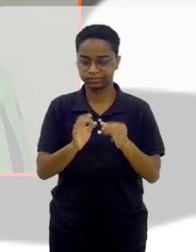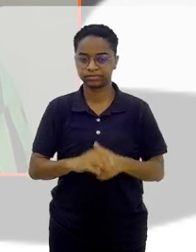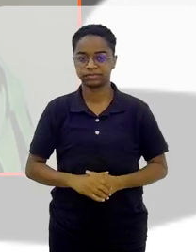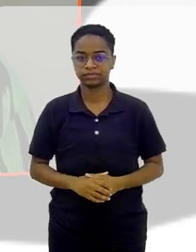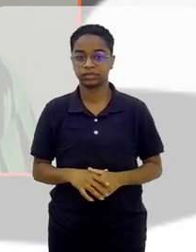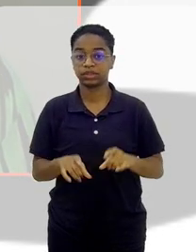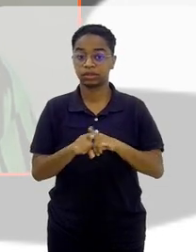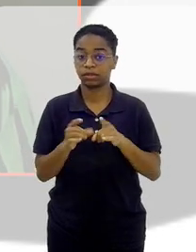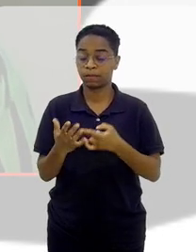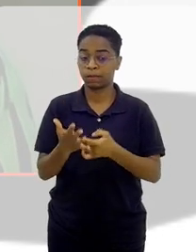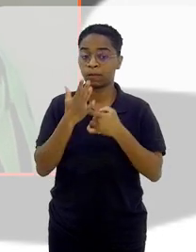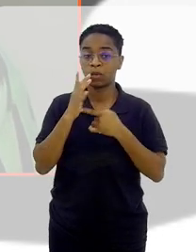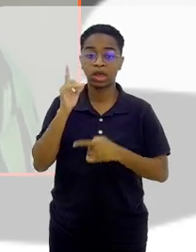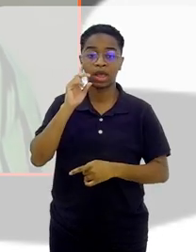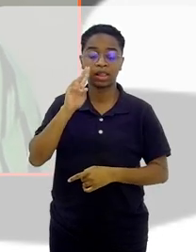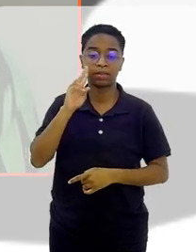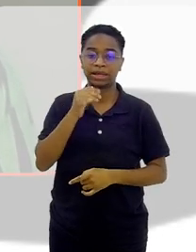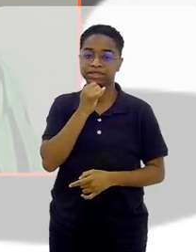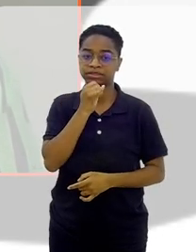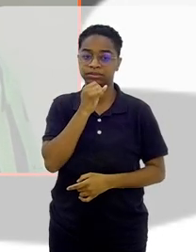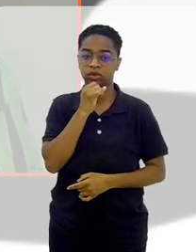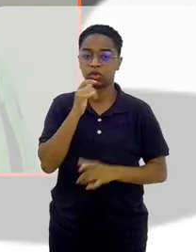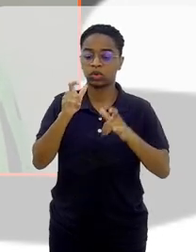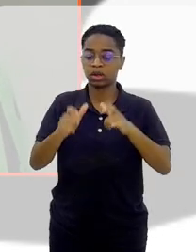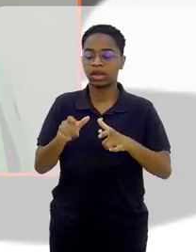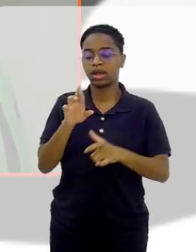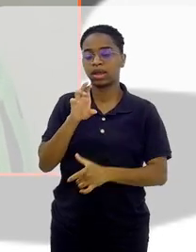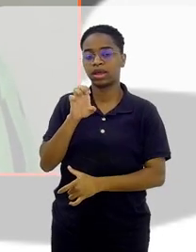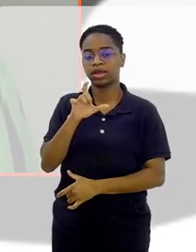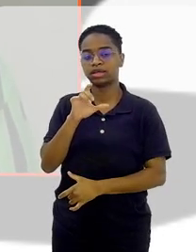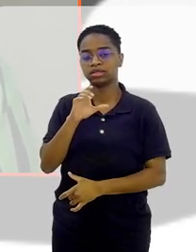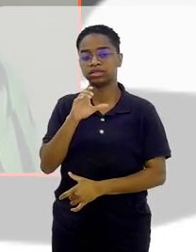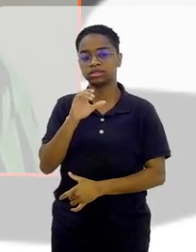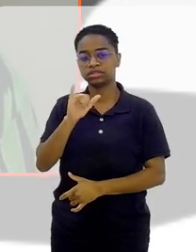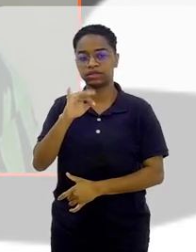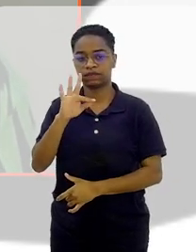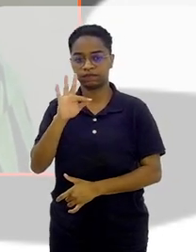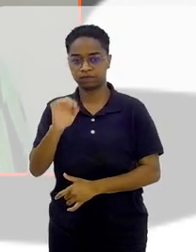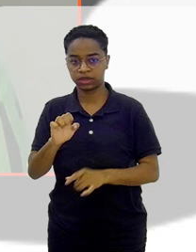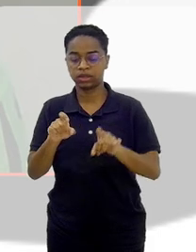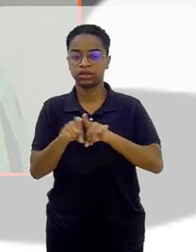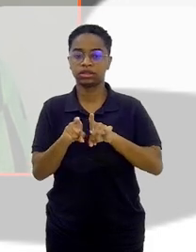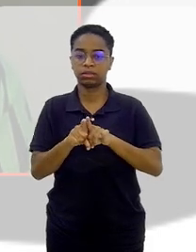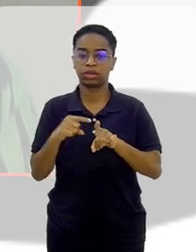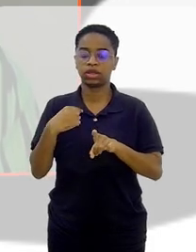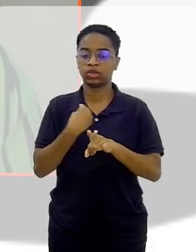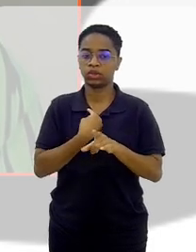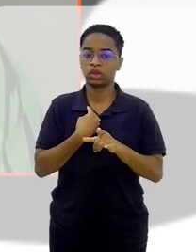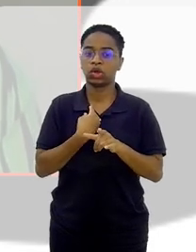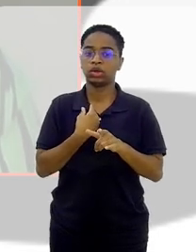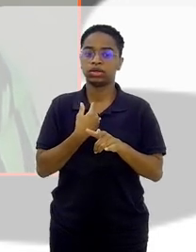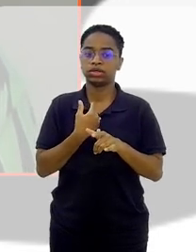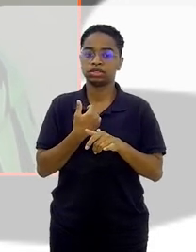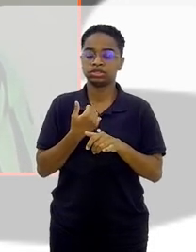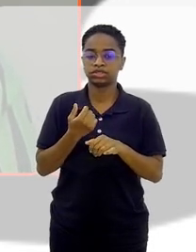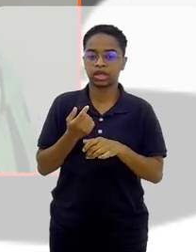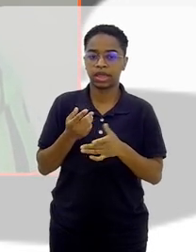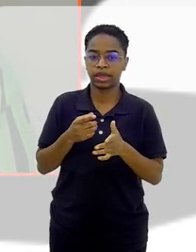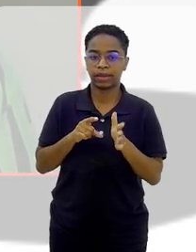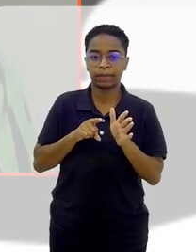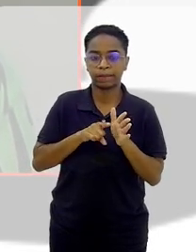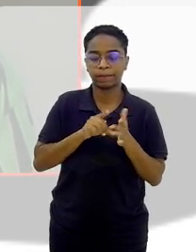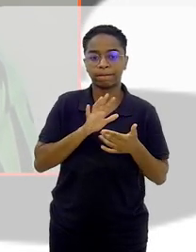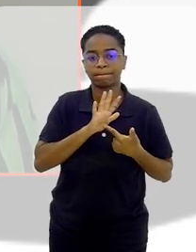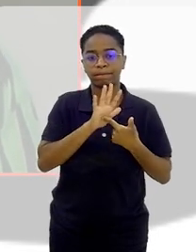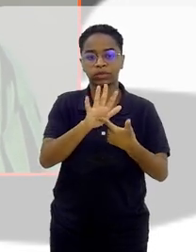E trouxe lembranças, por exemplo, em Recife, nós tínhamos, também cobrimos aquele derramamento terrível de